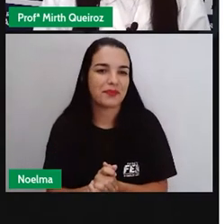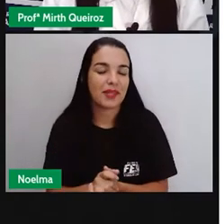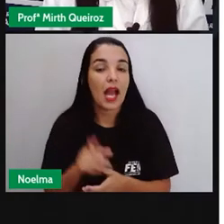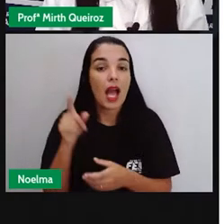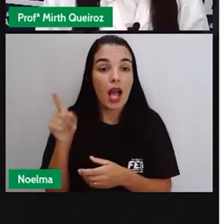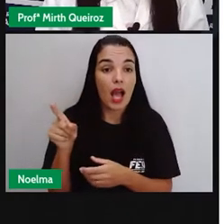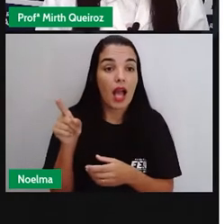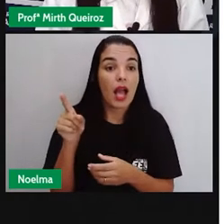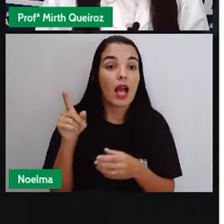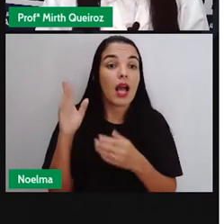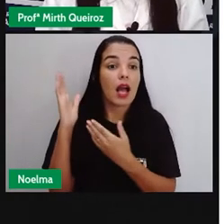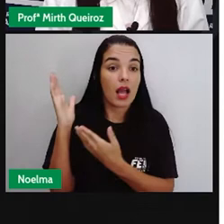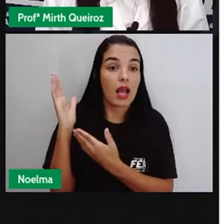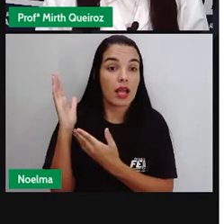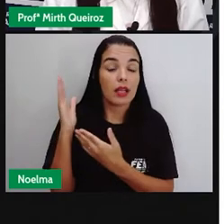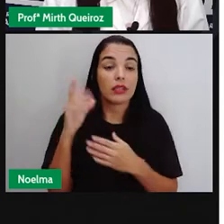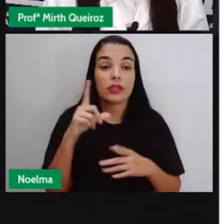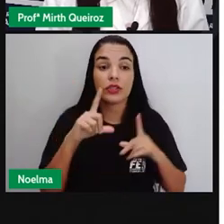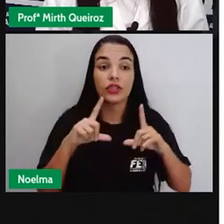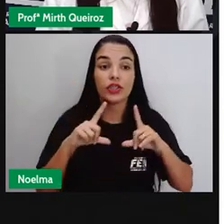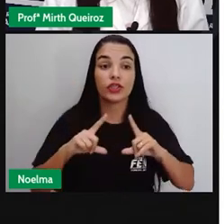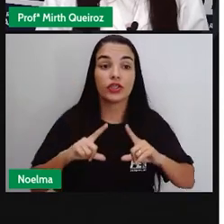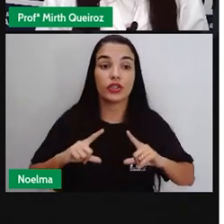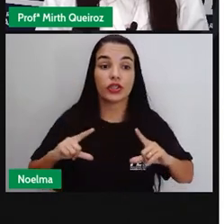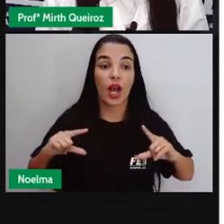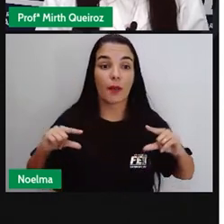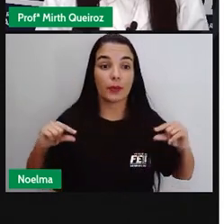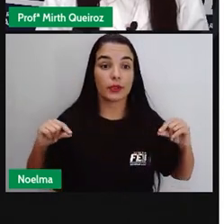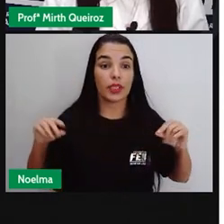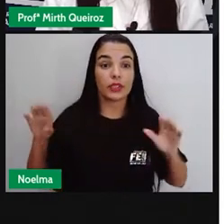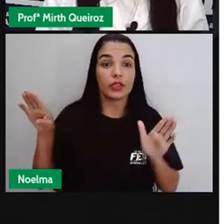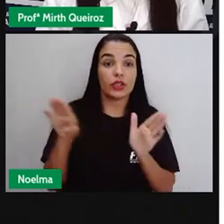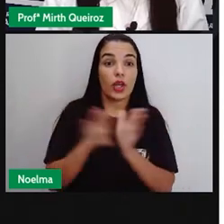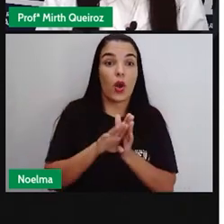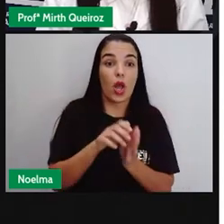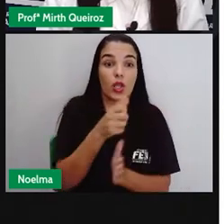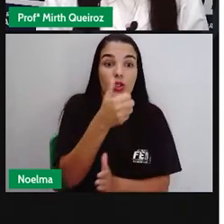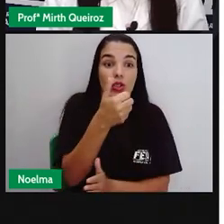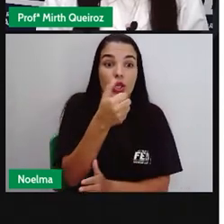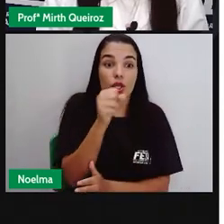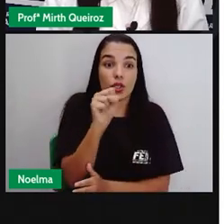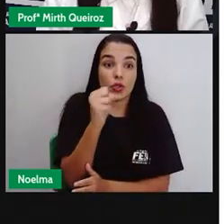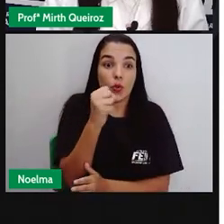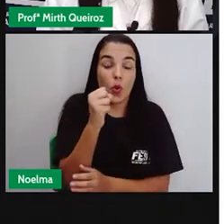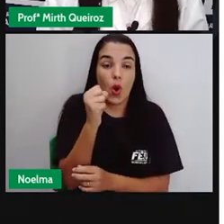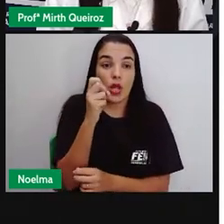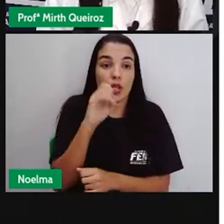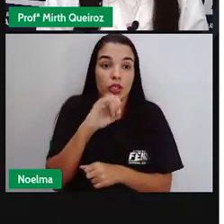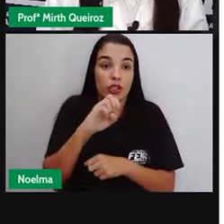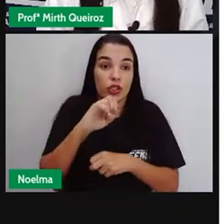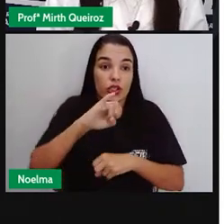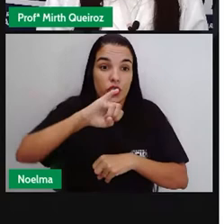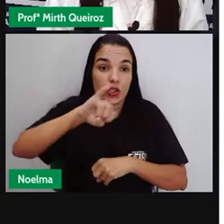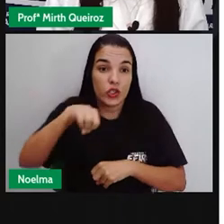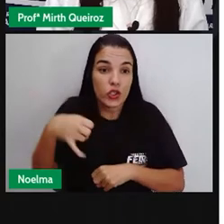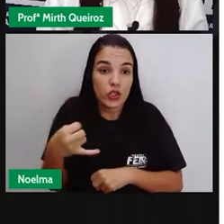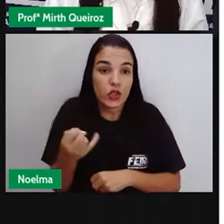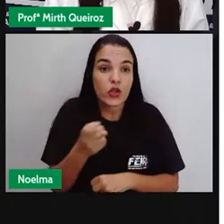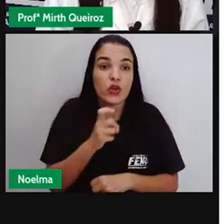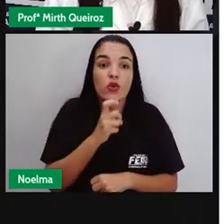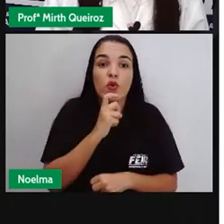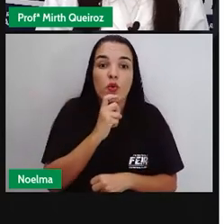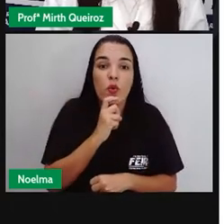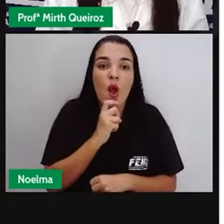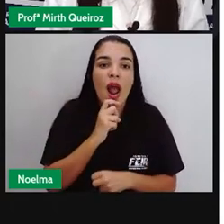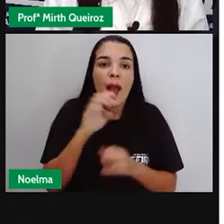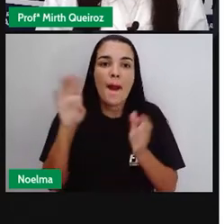vieram, no dia 18 de julho de 1908, marcou realmente o início da imigração japonesa para o Brasil.